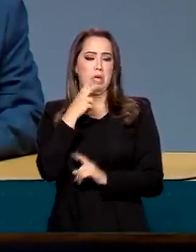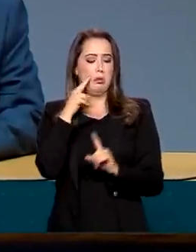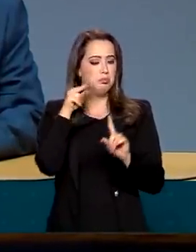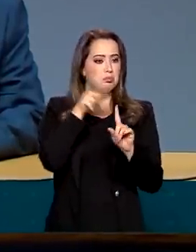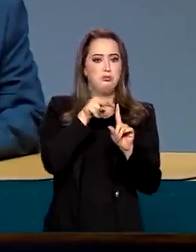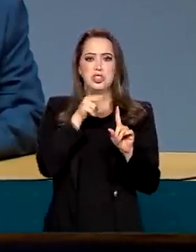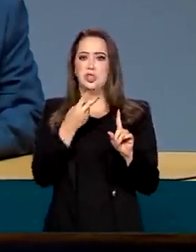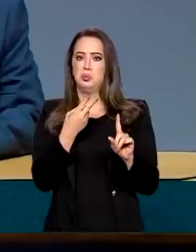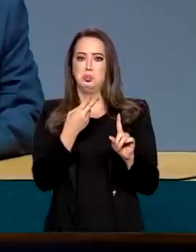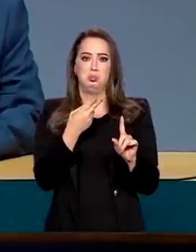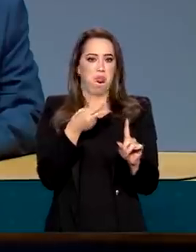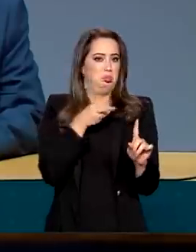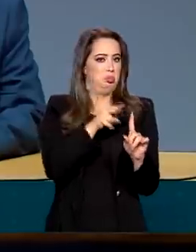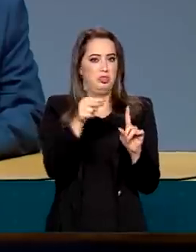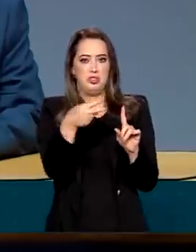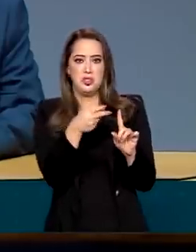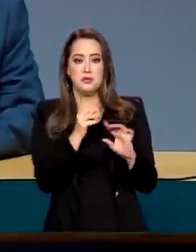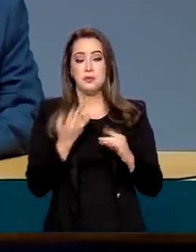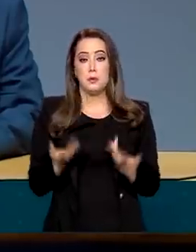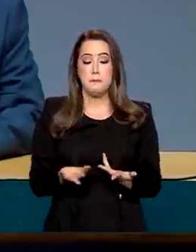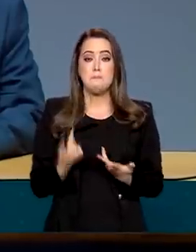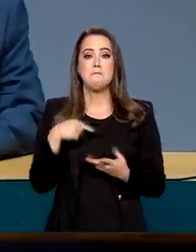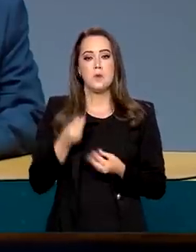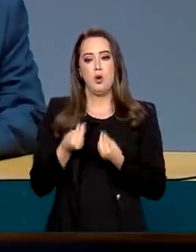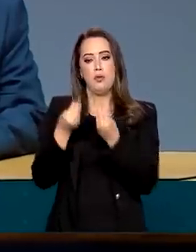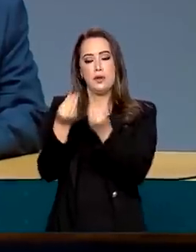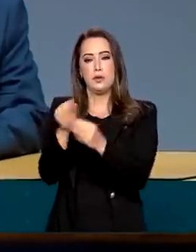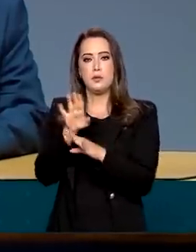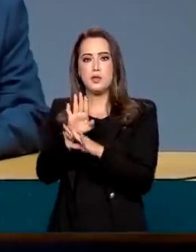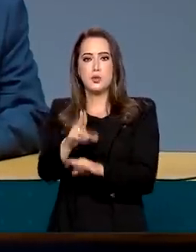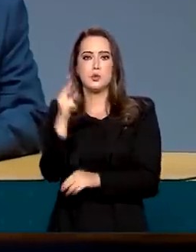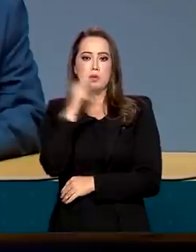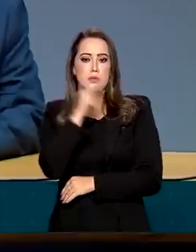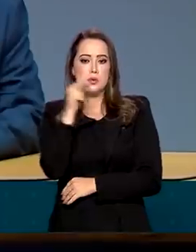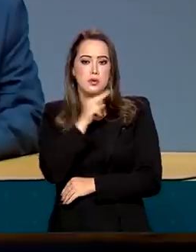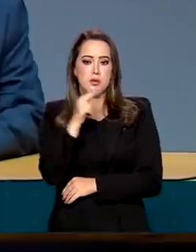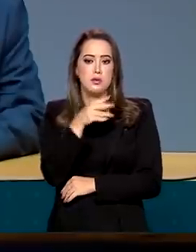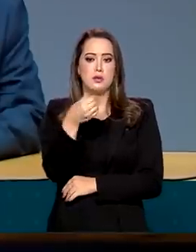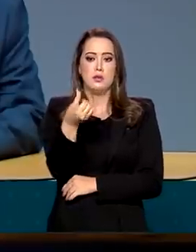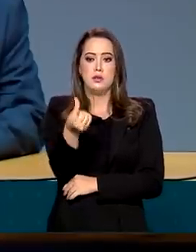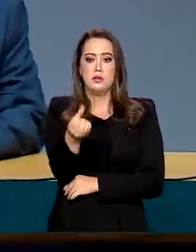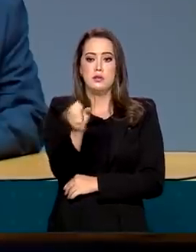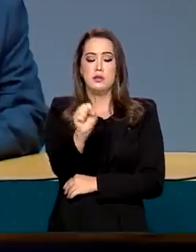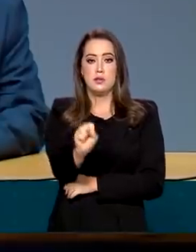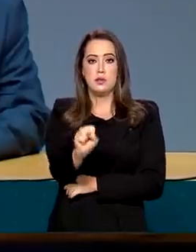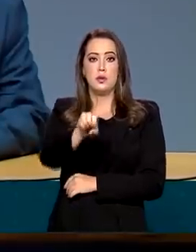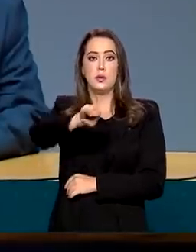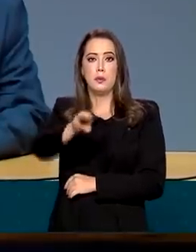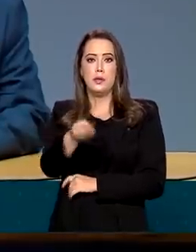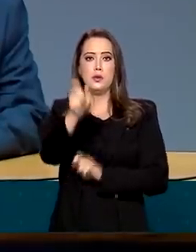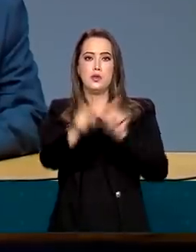concedemos o auxílio emergencial, onde 68 milhões de pessoas foram beneficiadas.